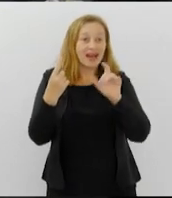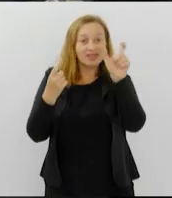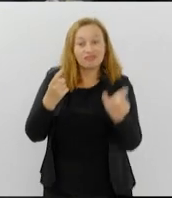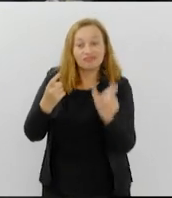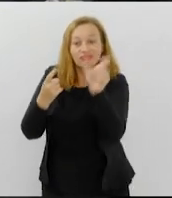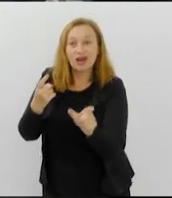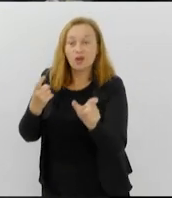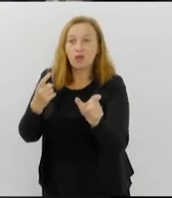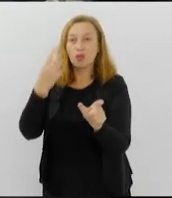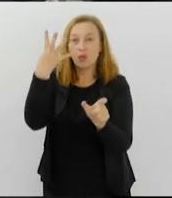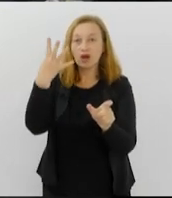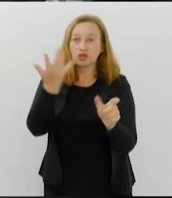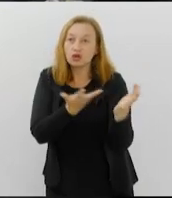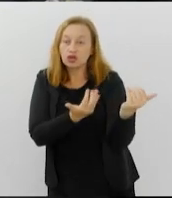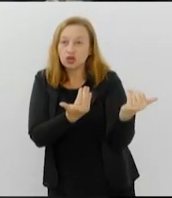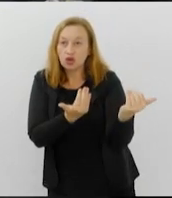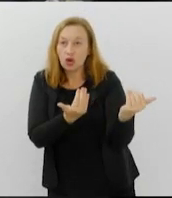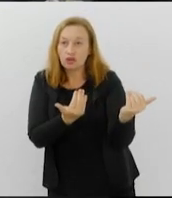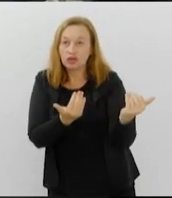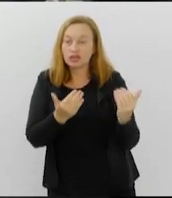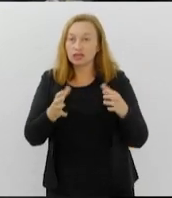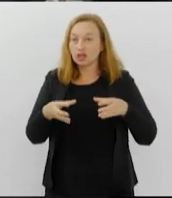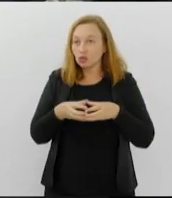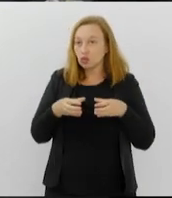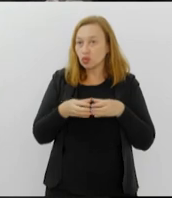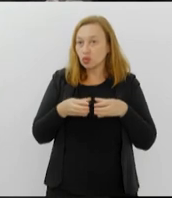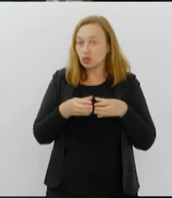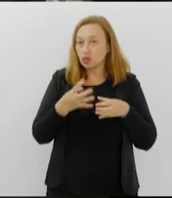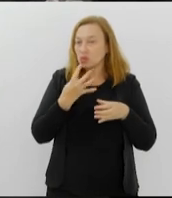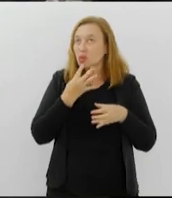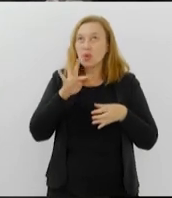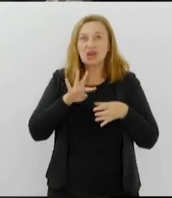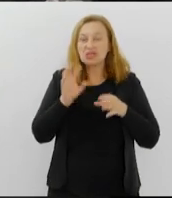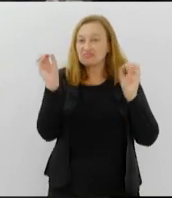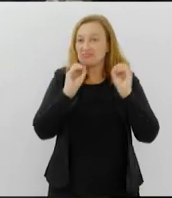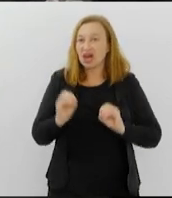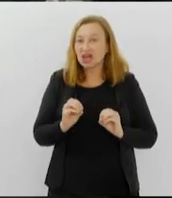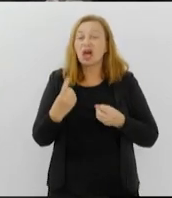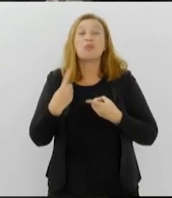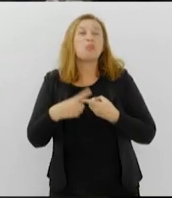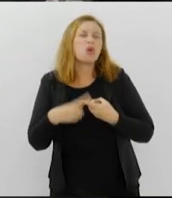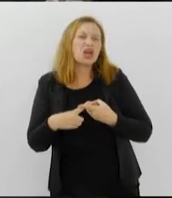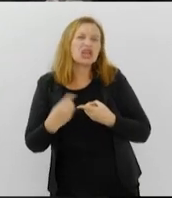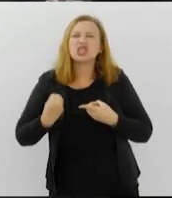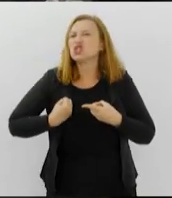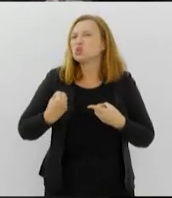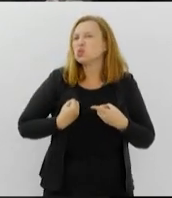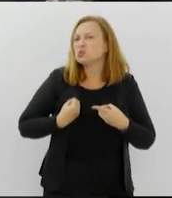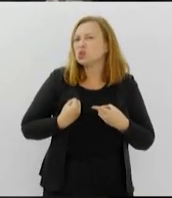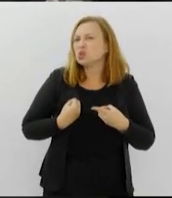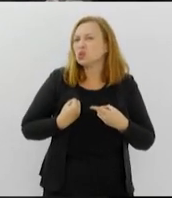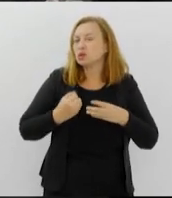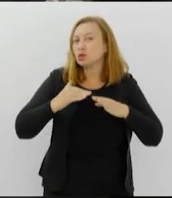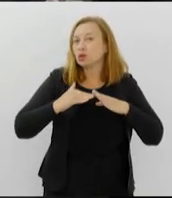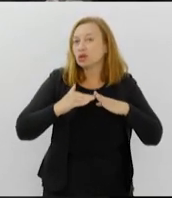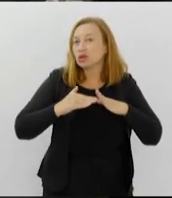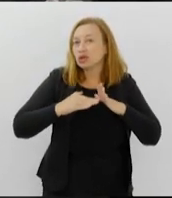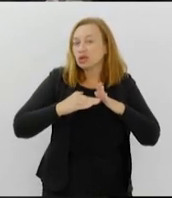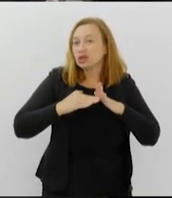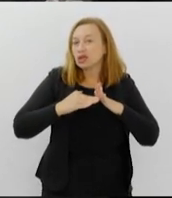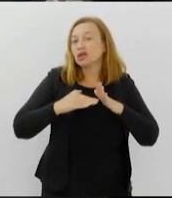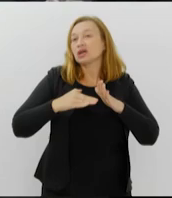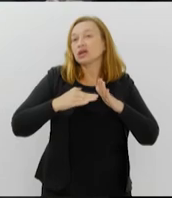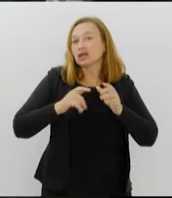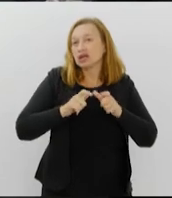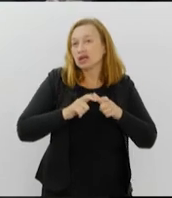no país está na categoria conhecida como nem-nem. Por que será que esse número se mantém tão alto? Eu vou